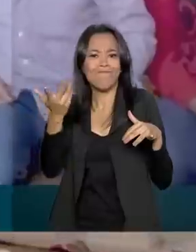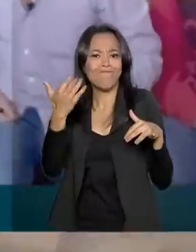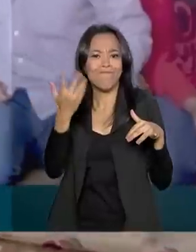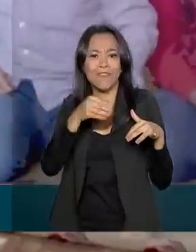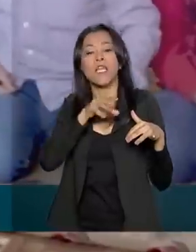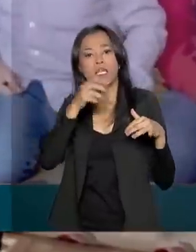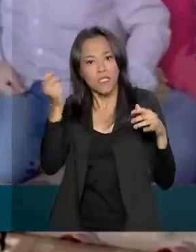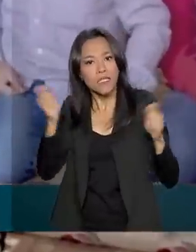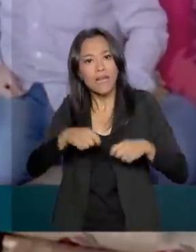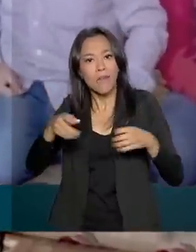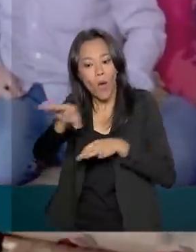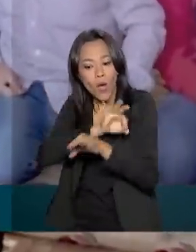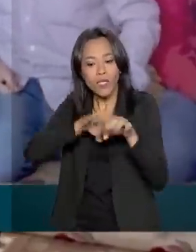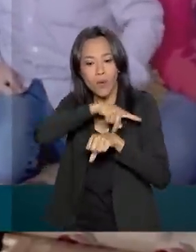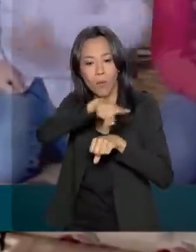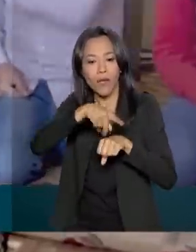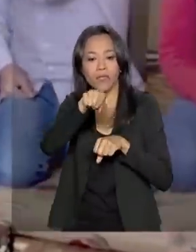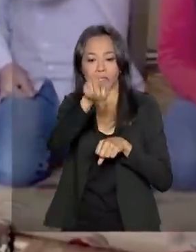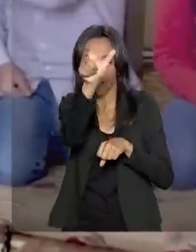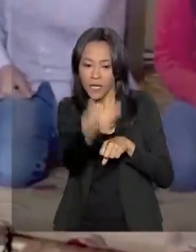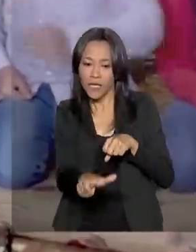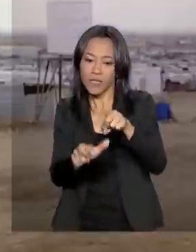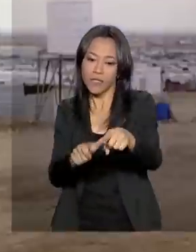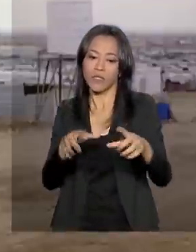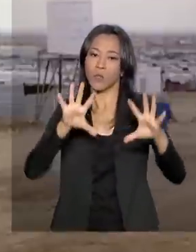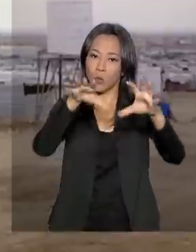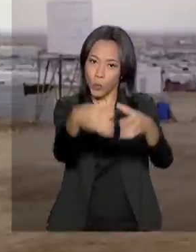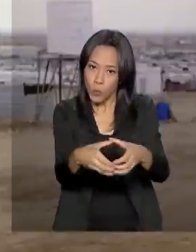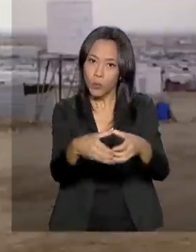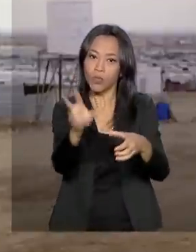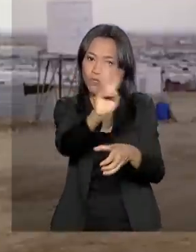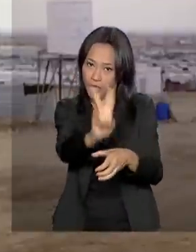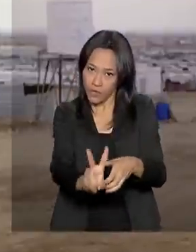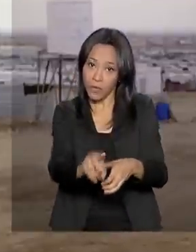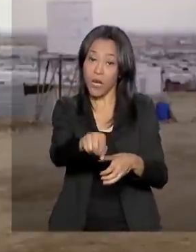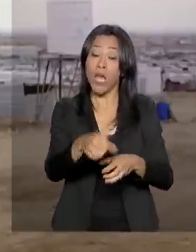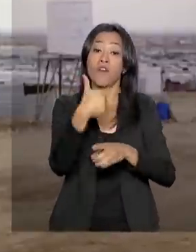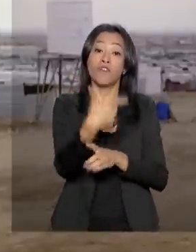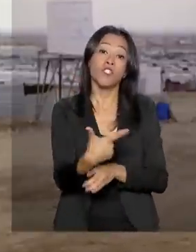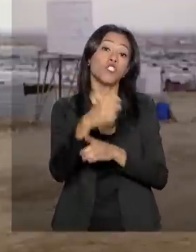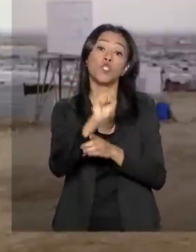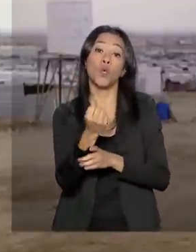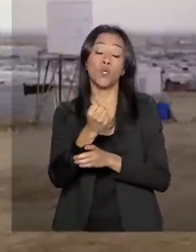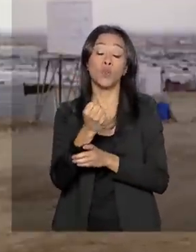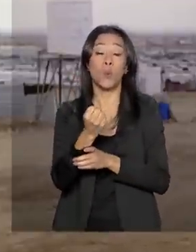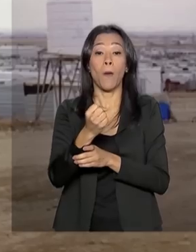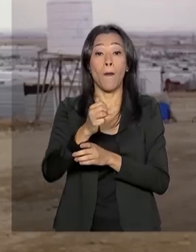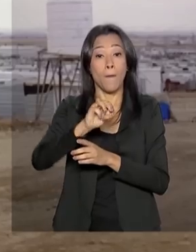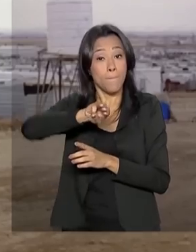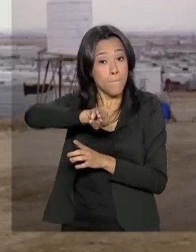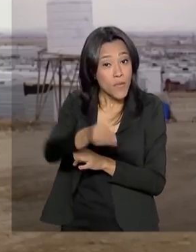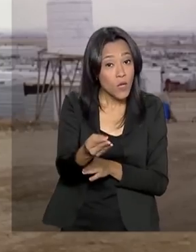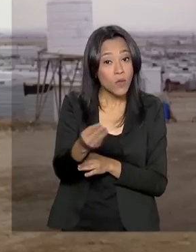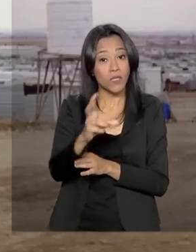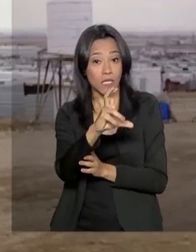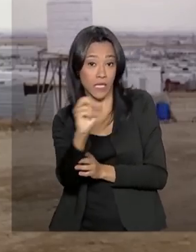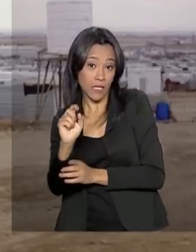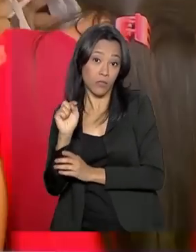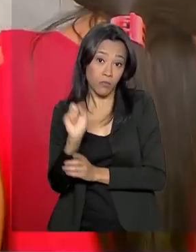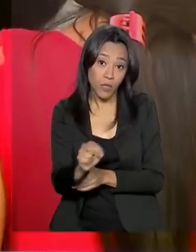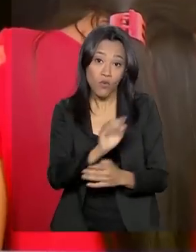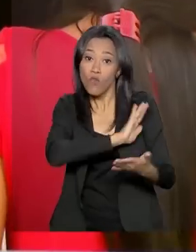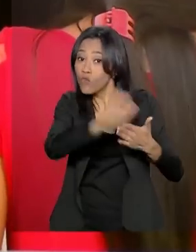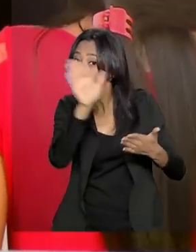Segundo a Agência para Refugiados da ONU, atualmente, 28 milhões e meio de pessoas deixaram a Terra onde